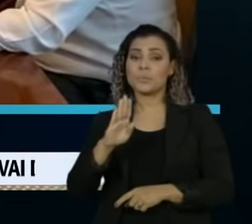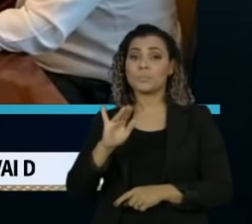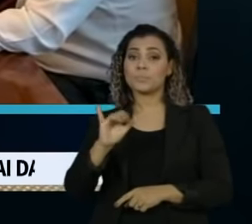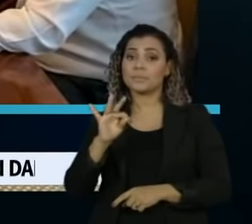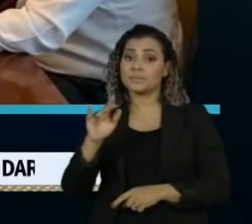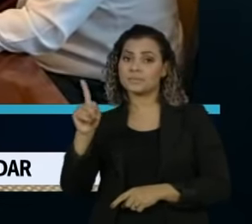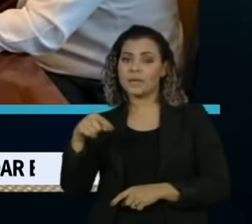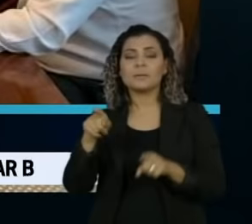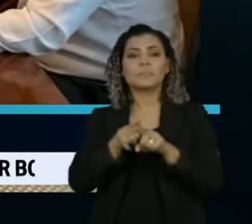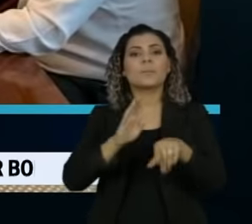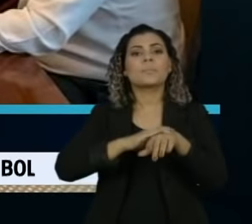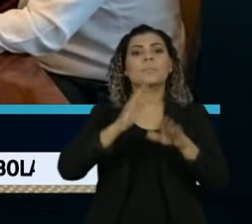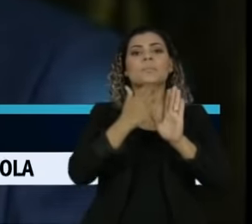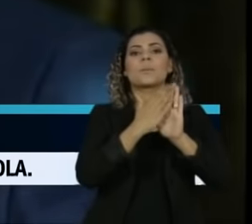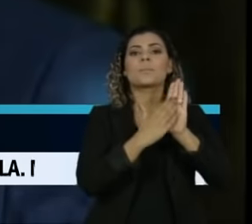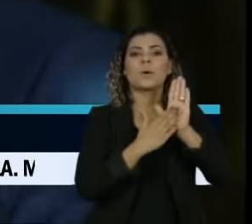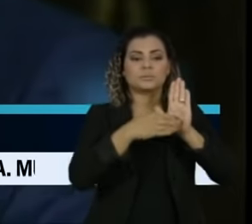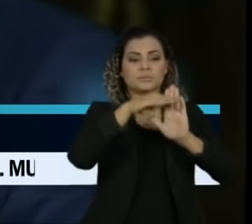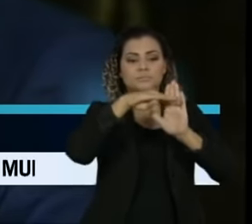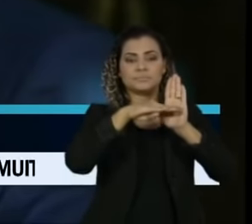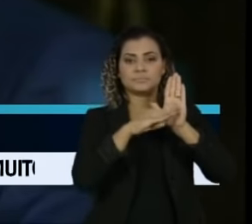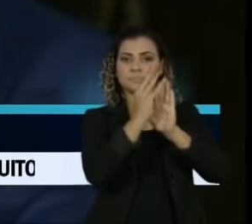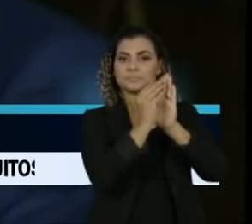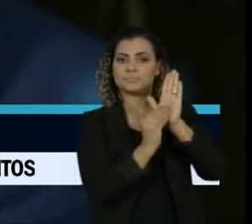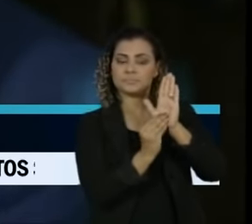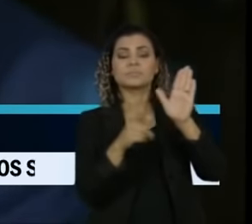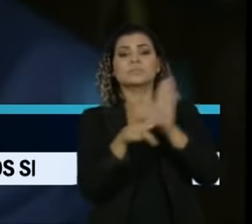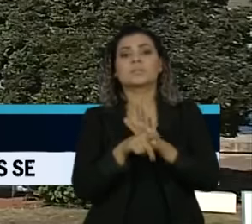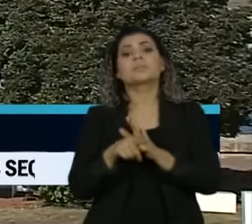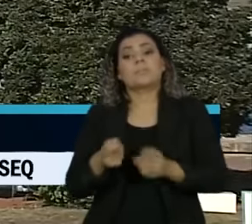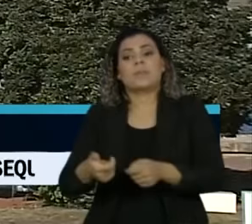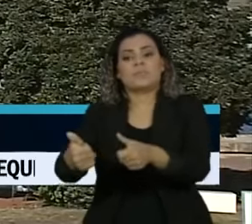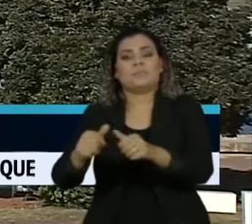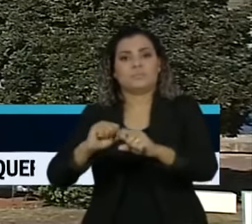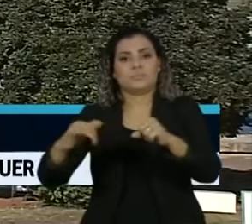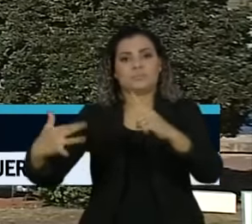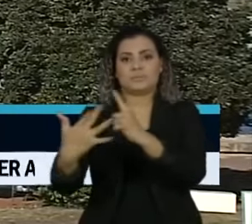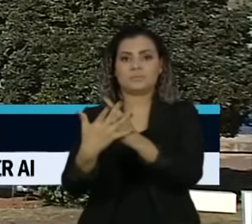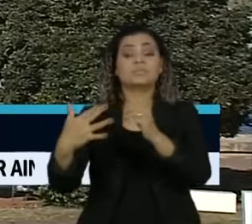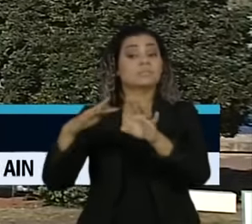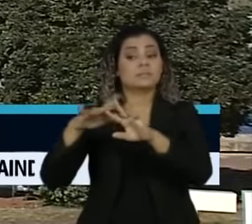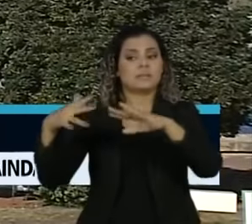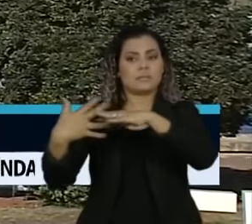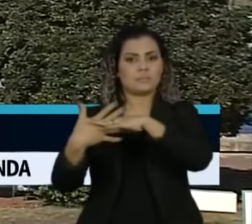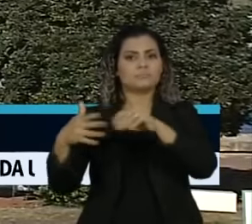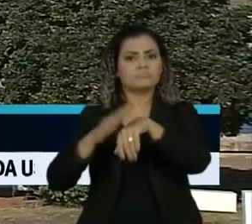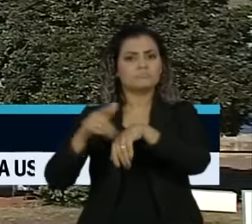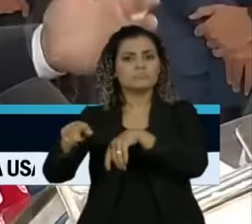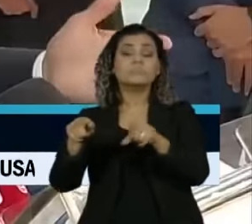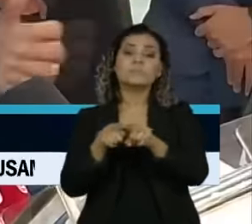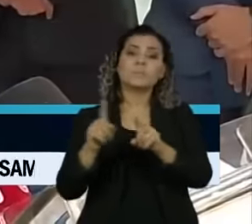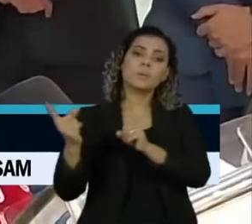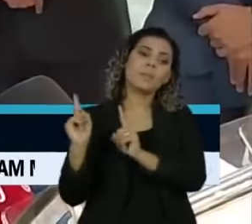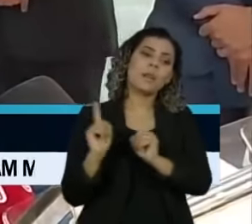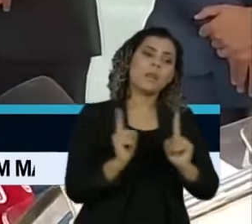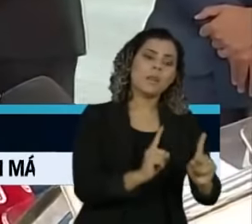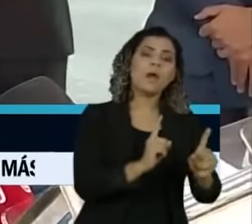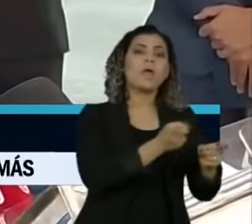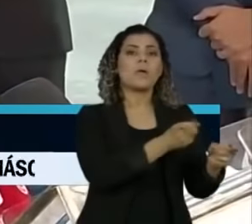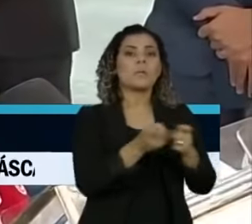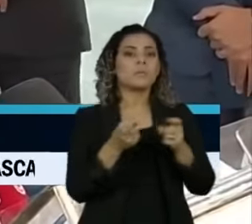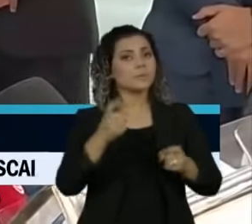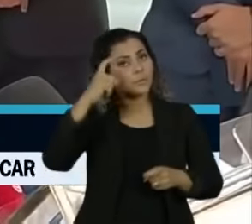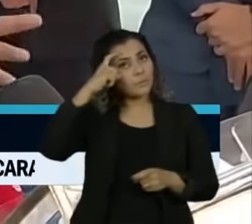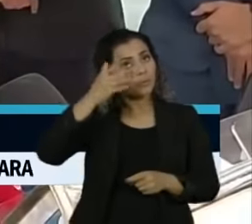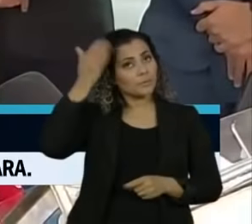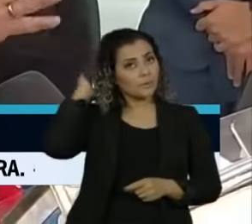redigir a proposta do Renda Cidadã. Depois, o relator seguiu para a esplanada dos ministérios e se reuniu com Guedes e fez questão de